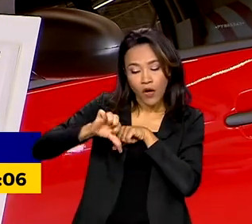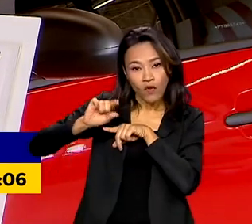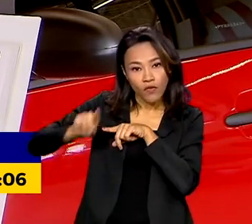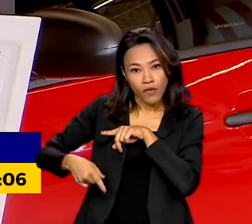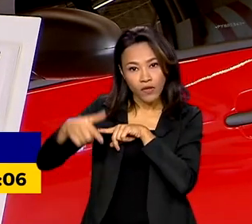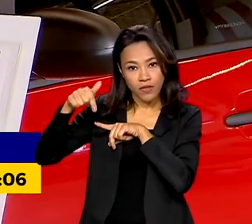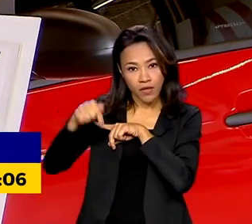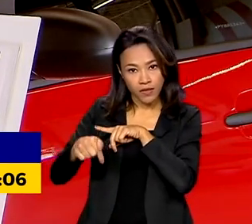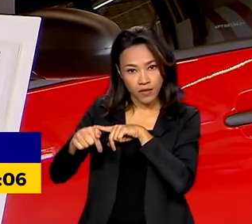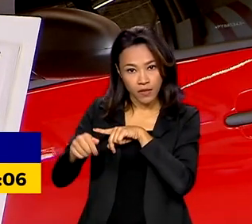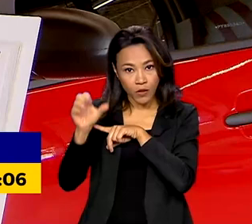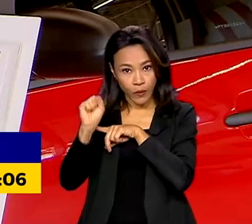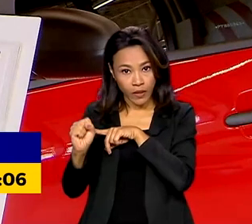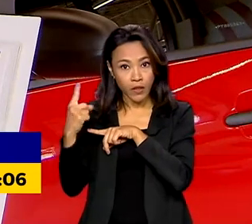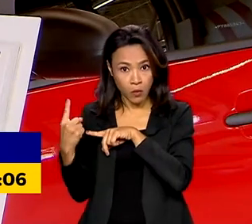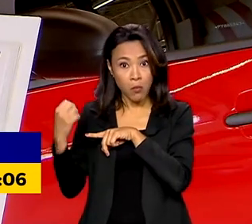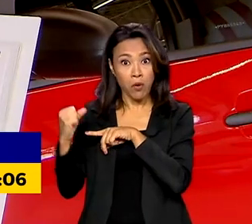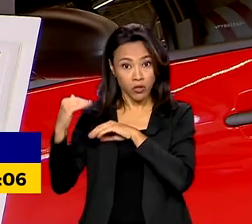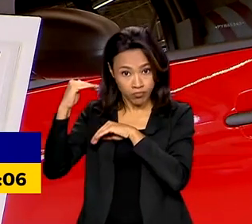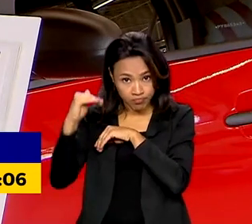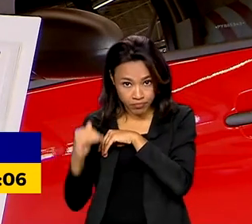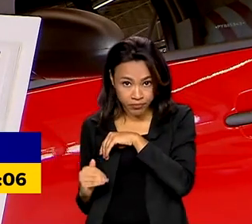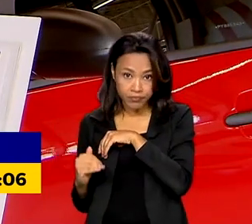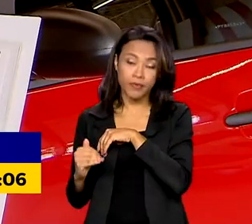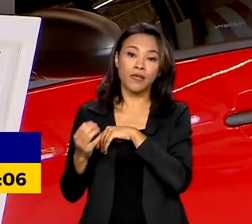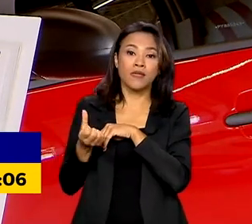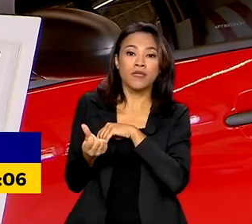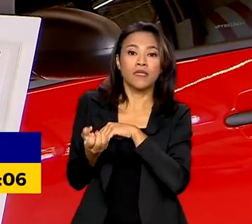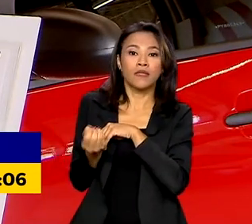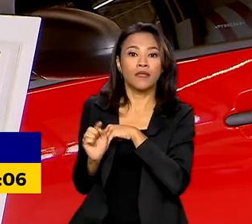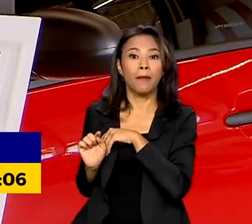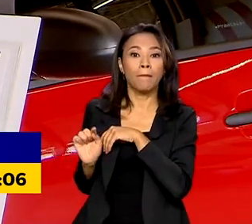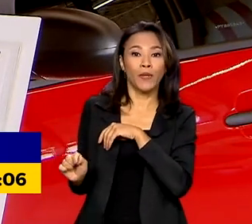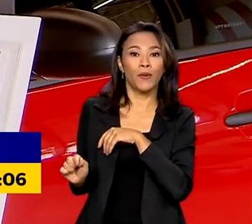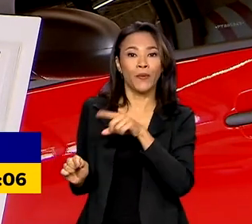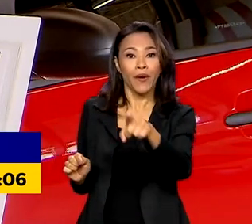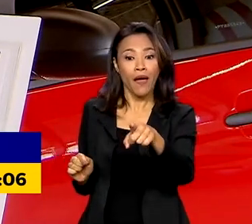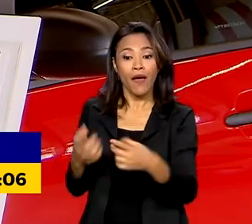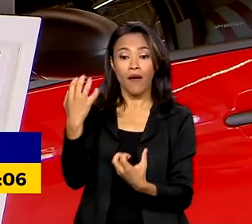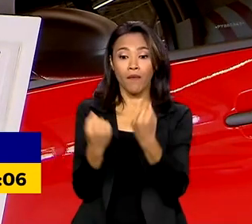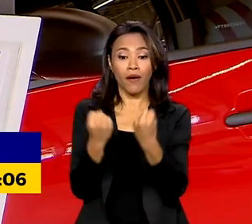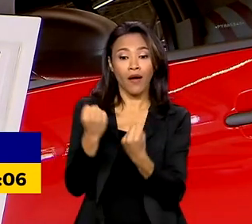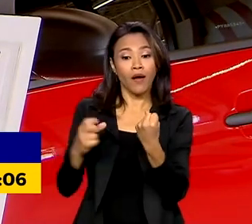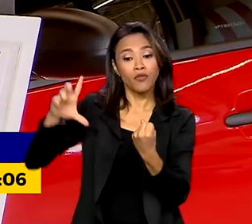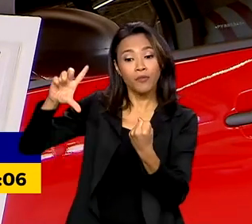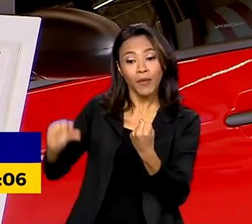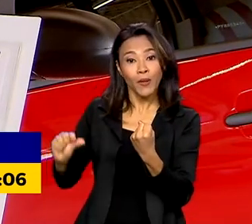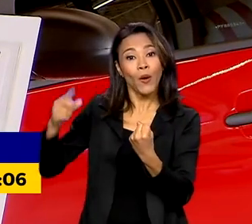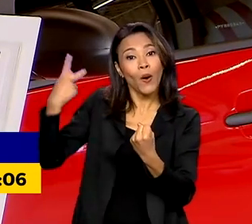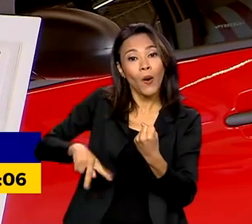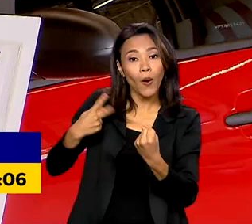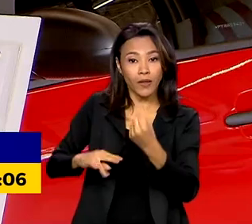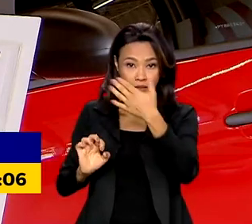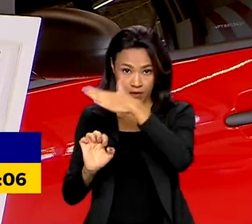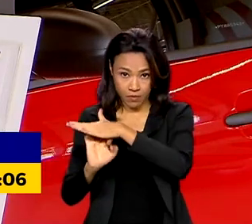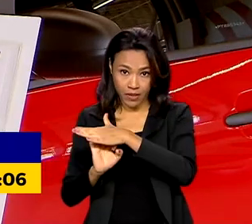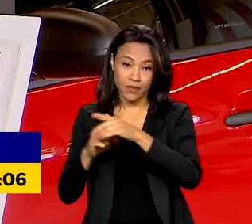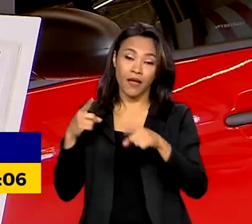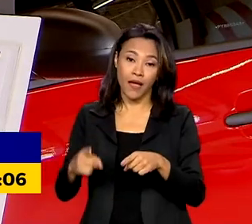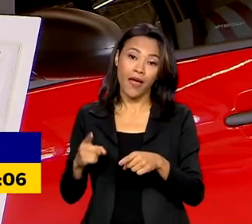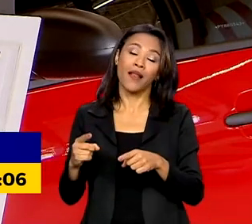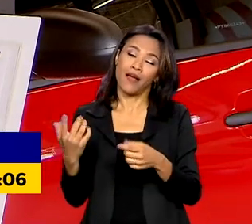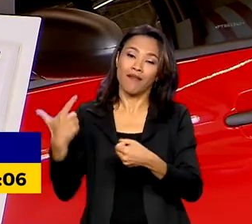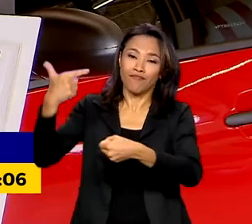69781, pode chegar a menos de 60 mil. É um modelo popular, o de menor preço da montadora. Ele é flex,